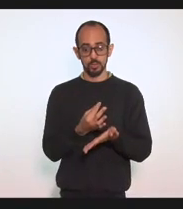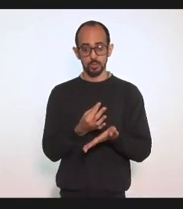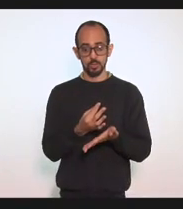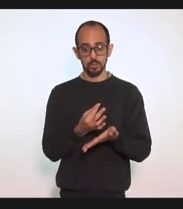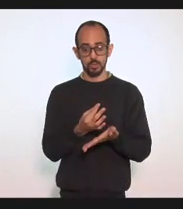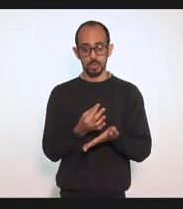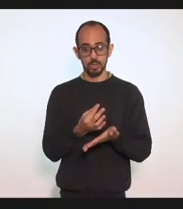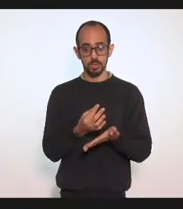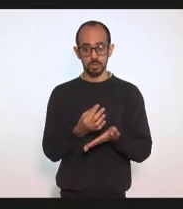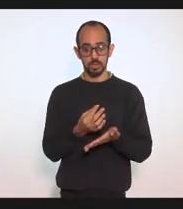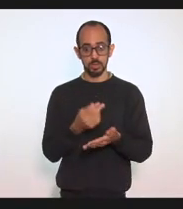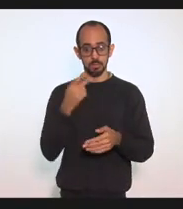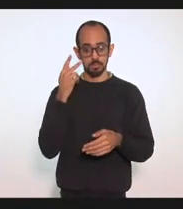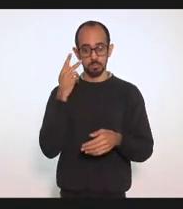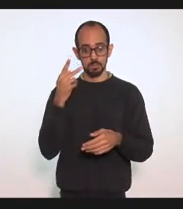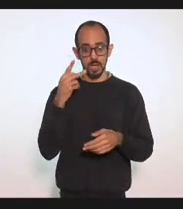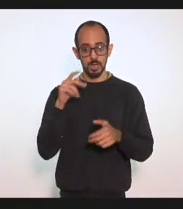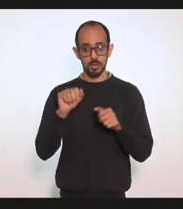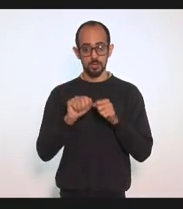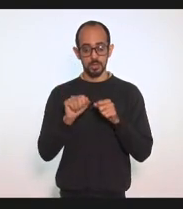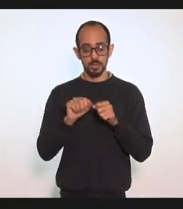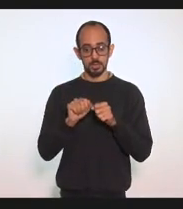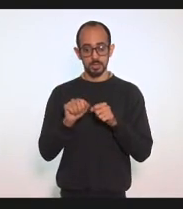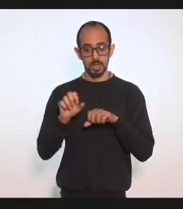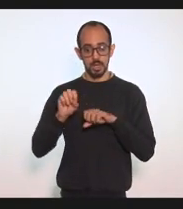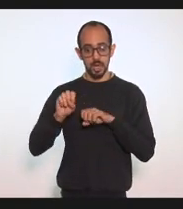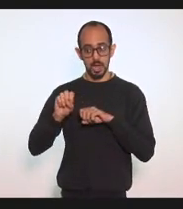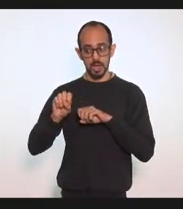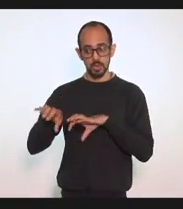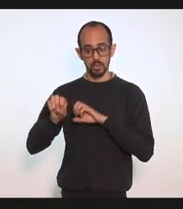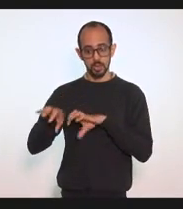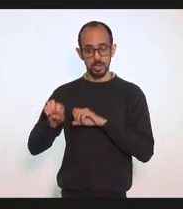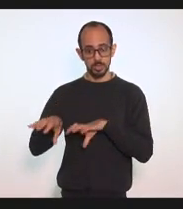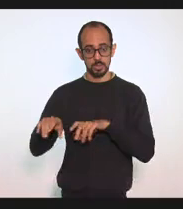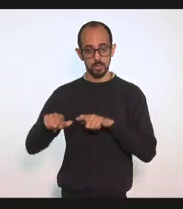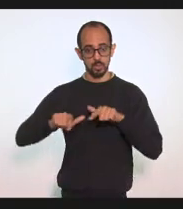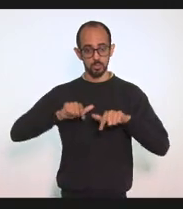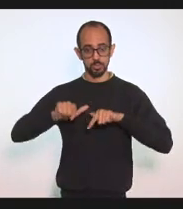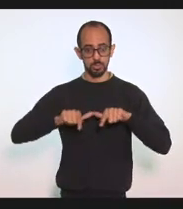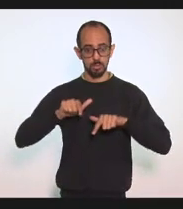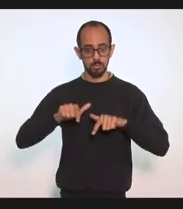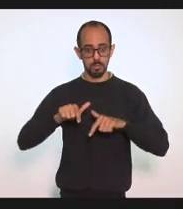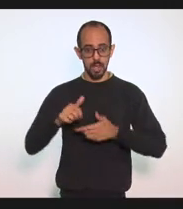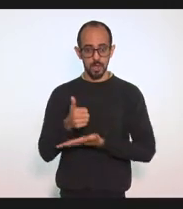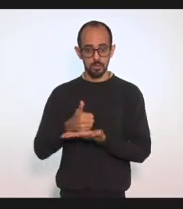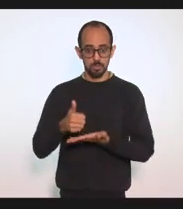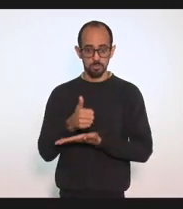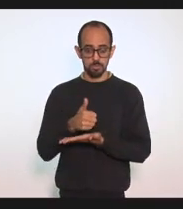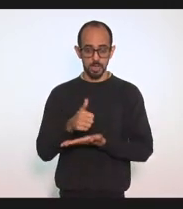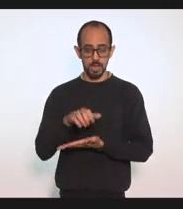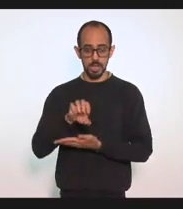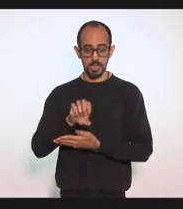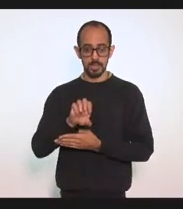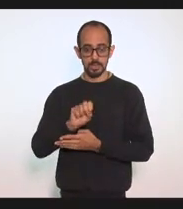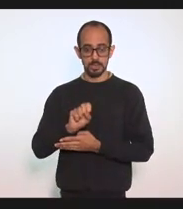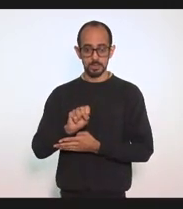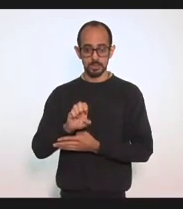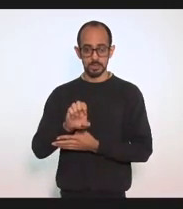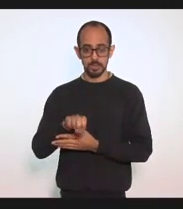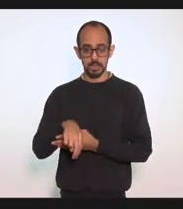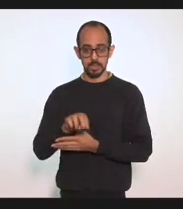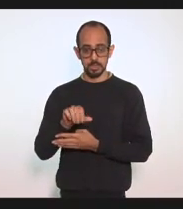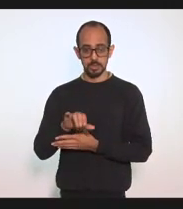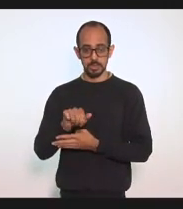tornar a educação uma atividade essencial, presidente. Primeiro que eu